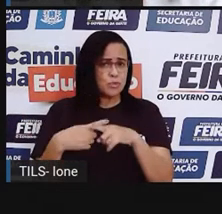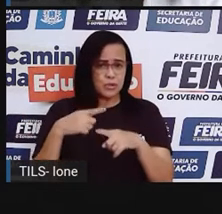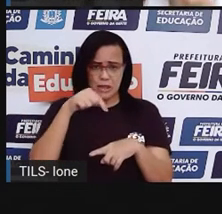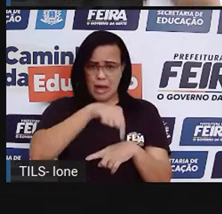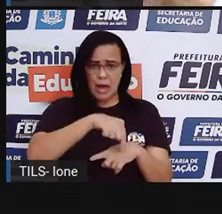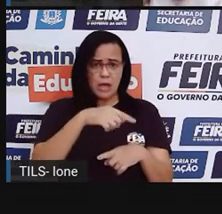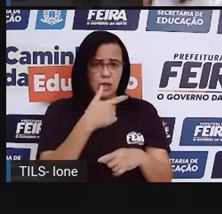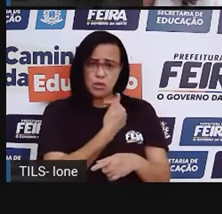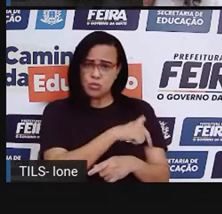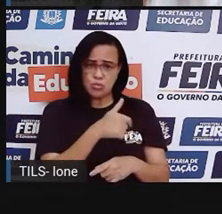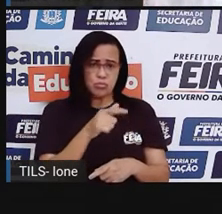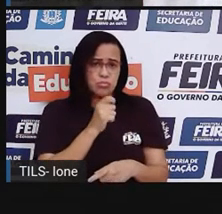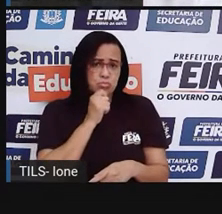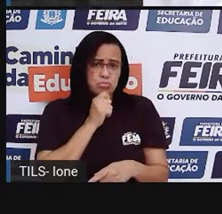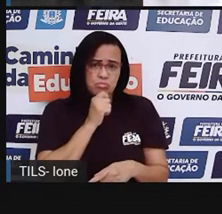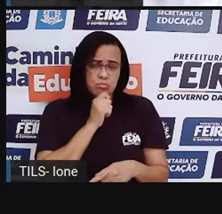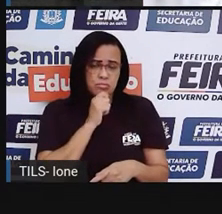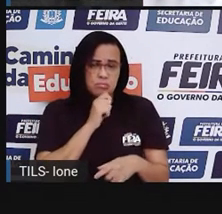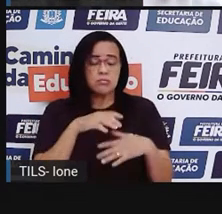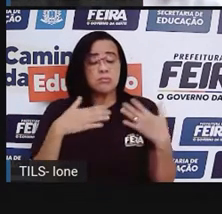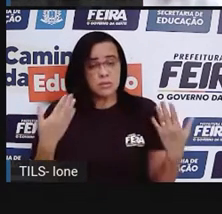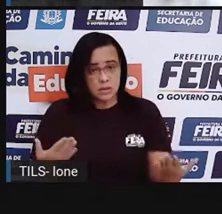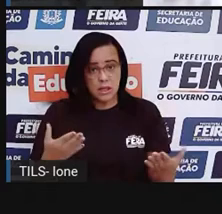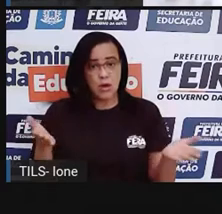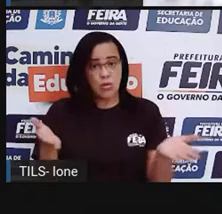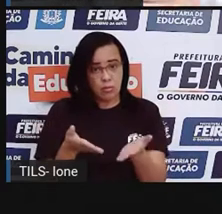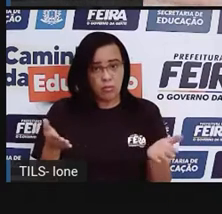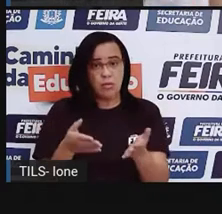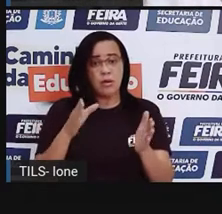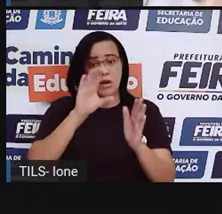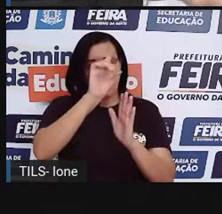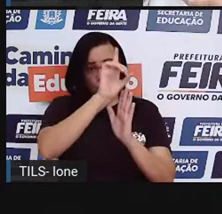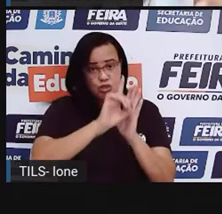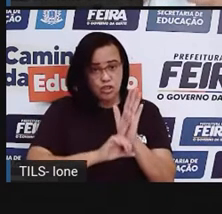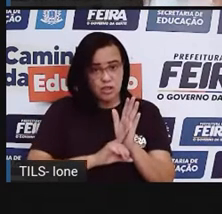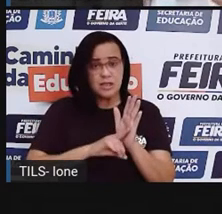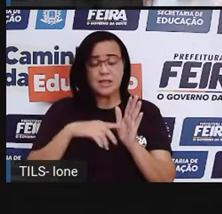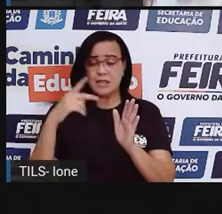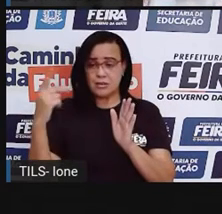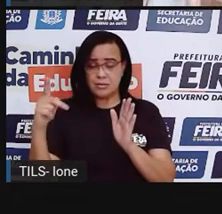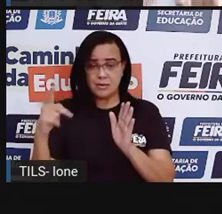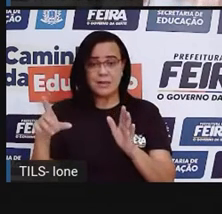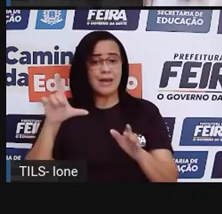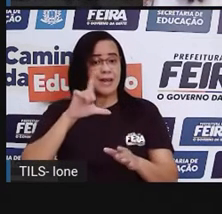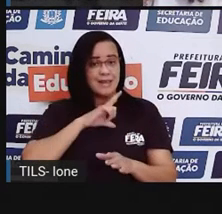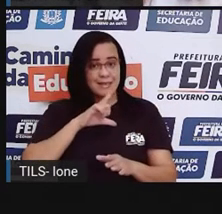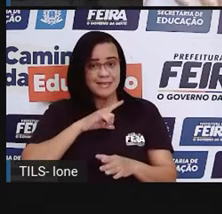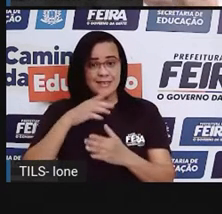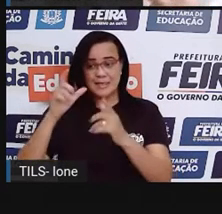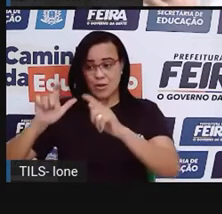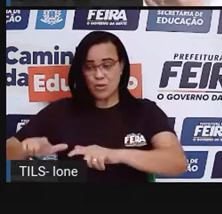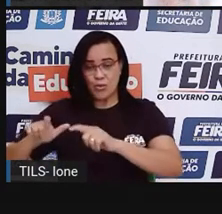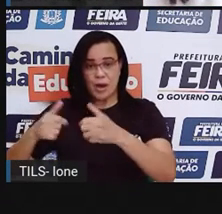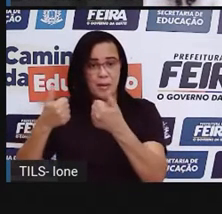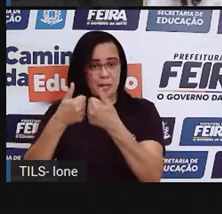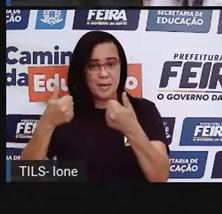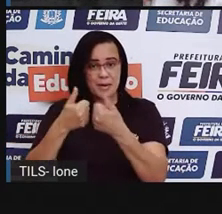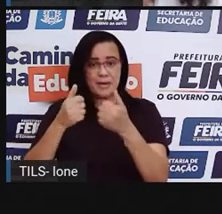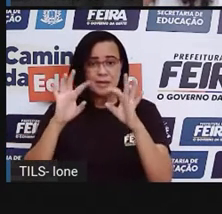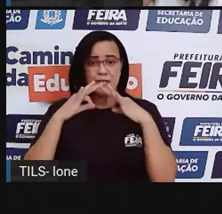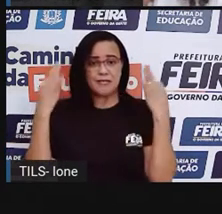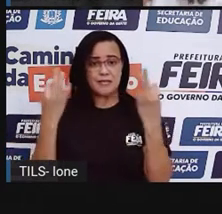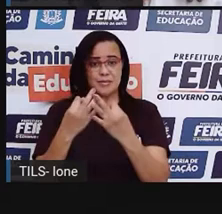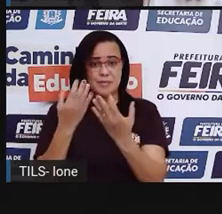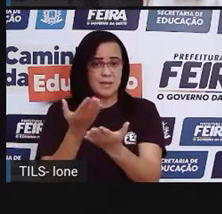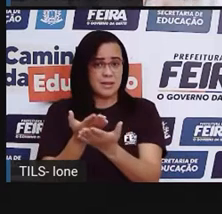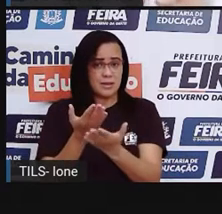tem que ter uma escola no local onde ela nasceu, pra ela não precisar sair ali de perto da família, sair de perto das pessoas que ela